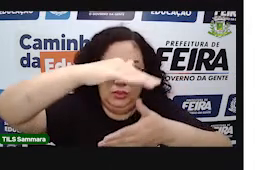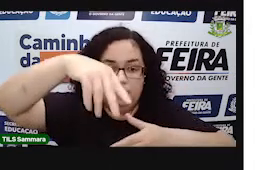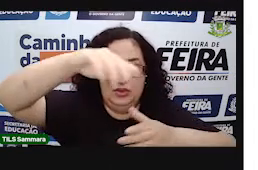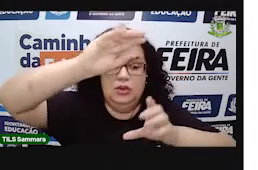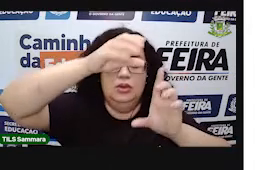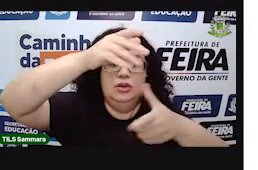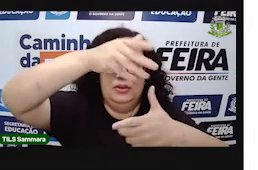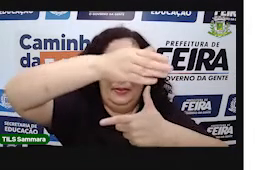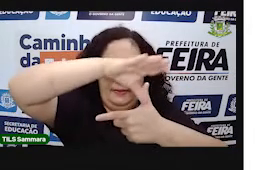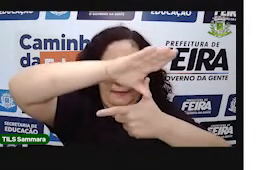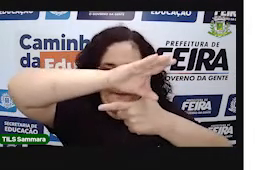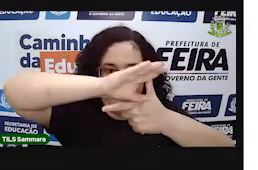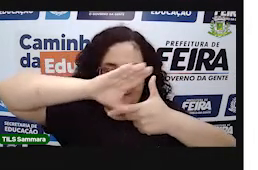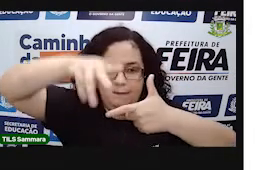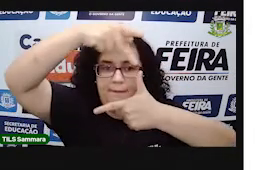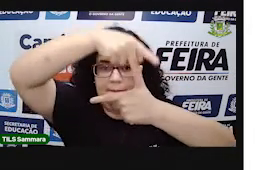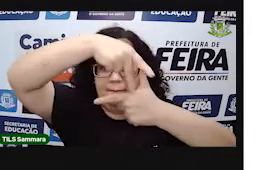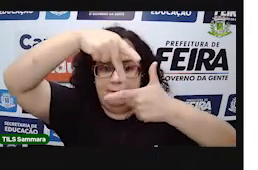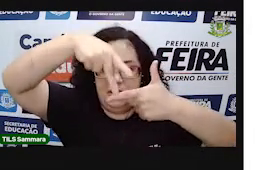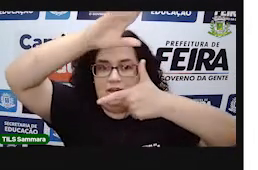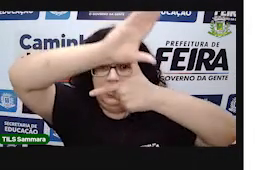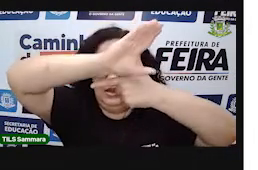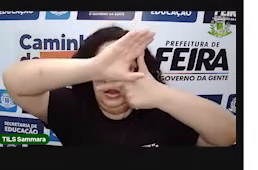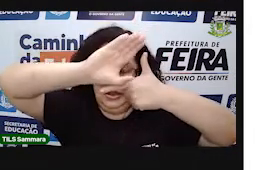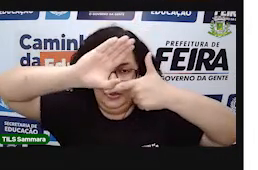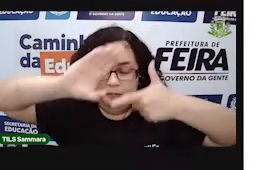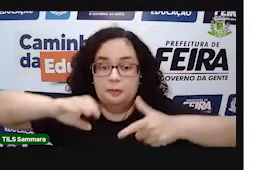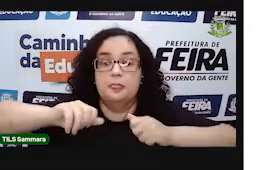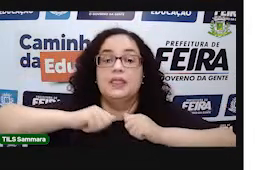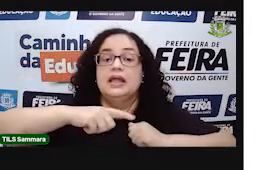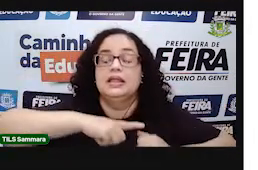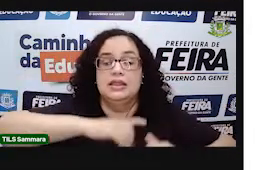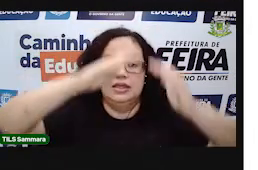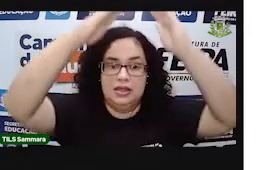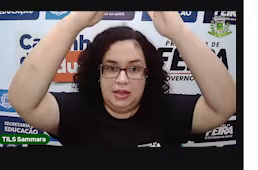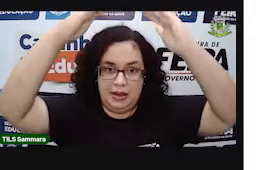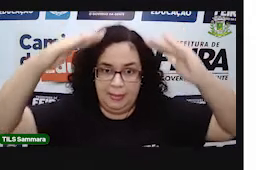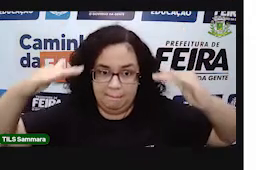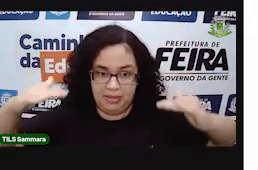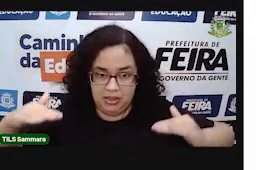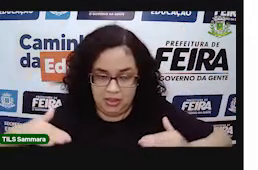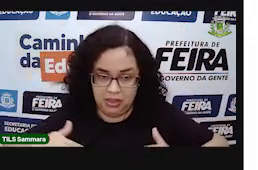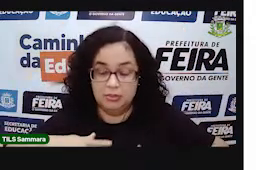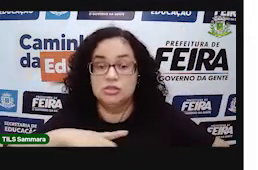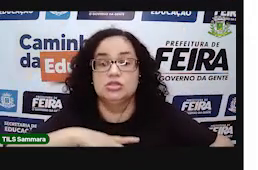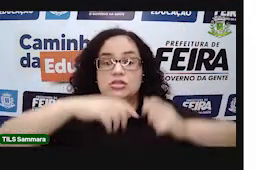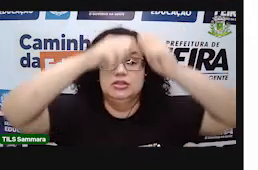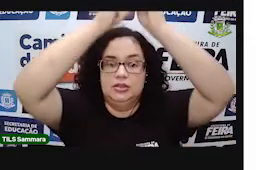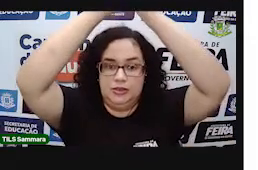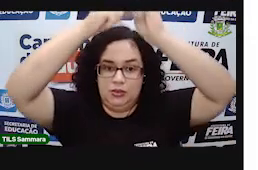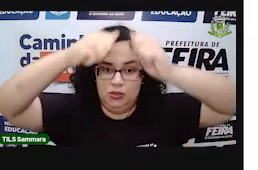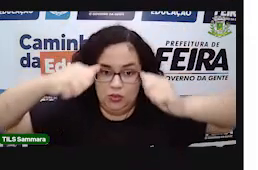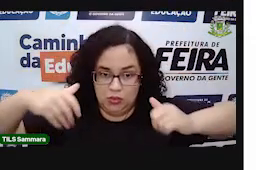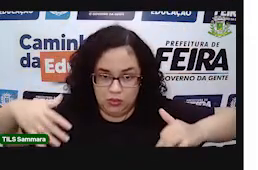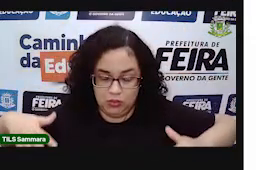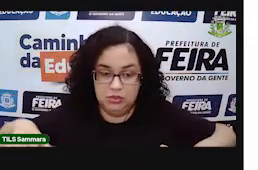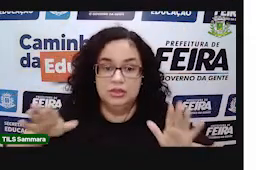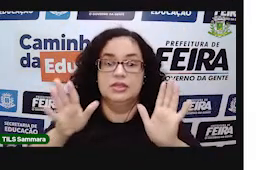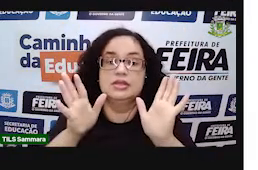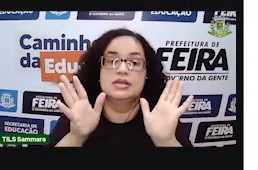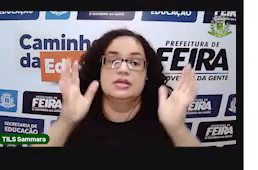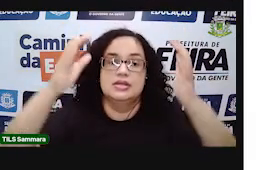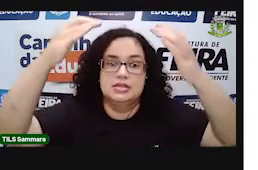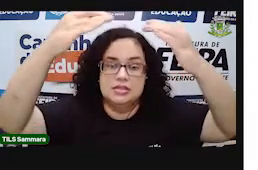o cubo, o paralelepípedo, tem também a pirâmide, tem o cone, tem o cilindro